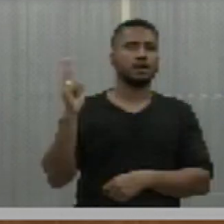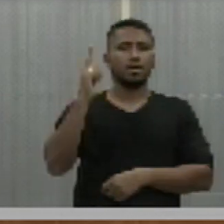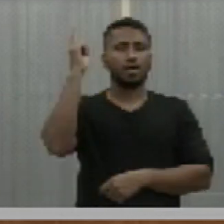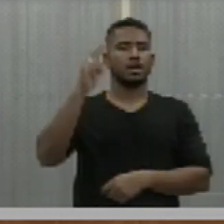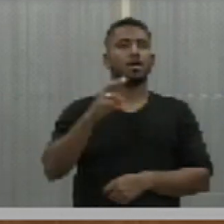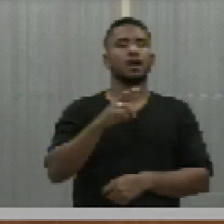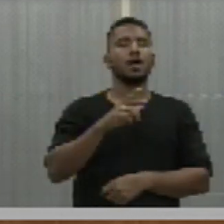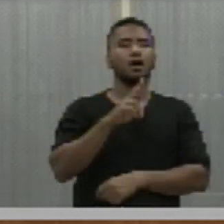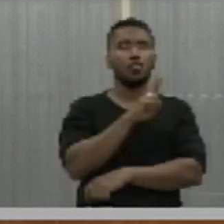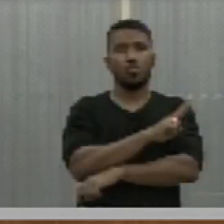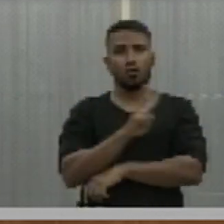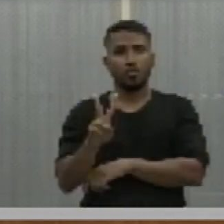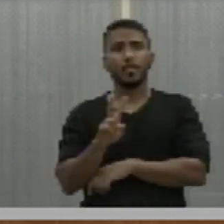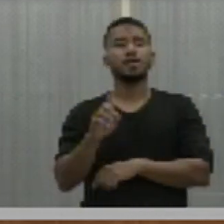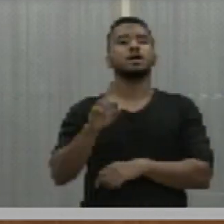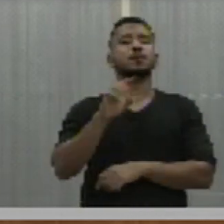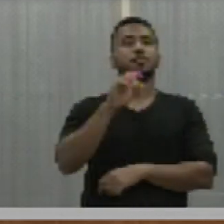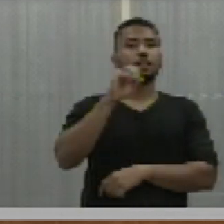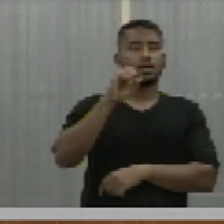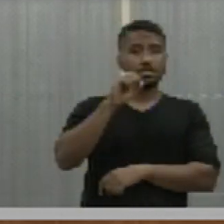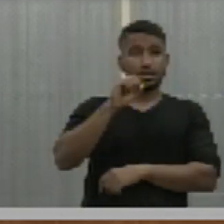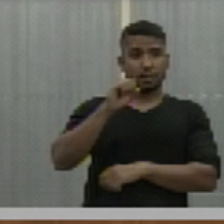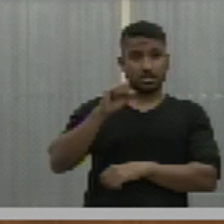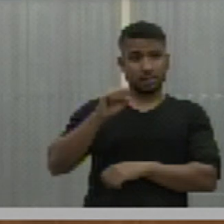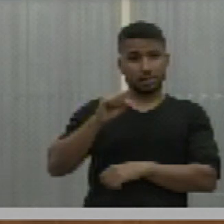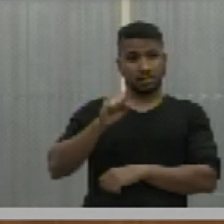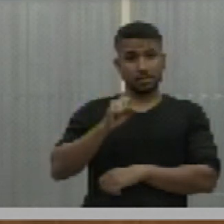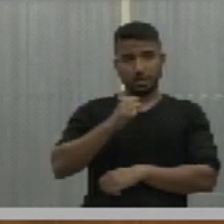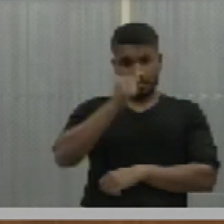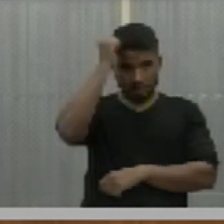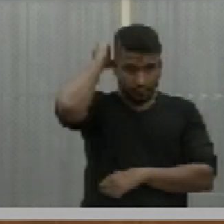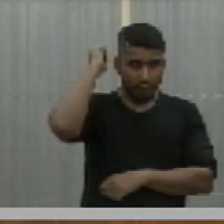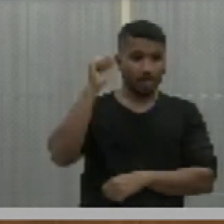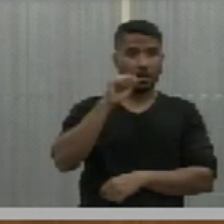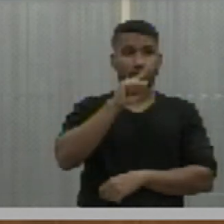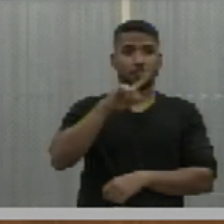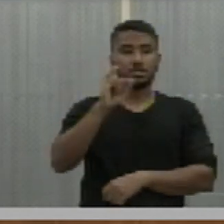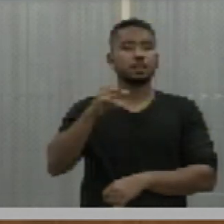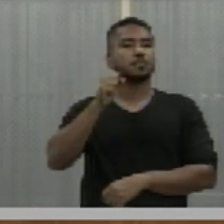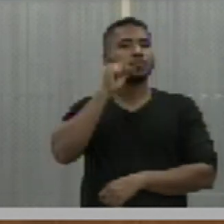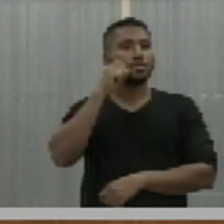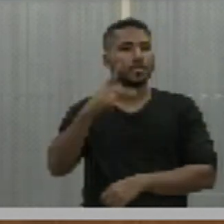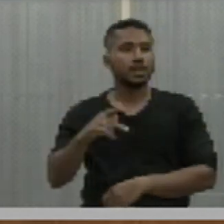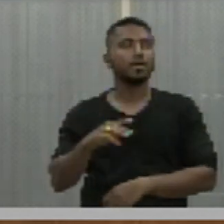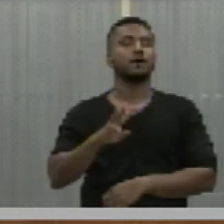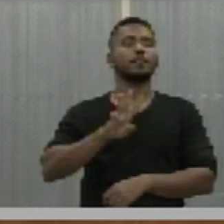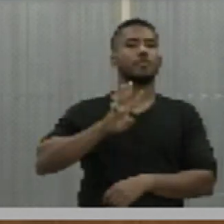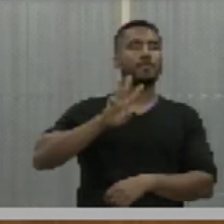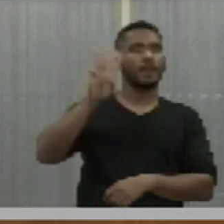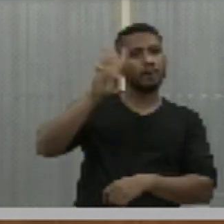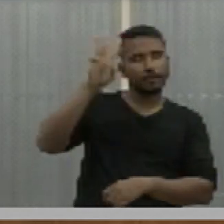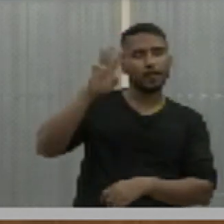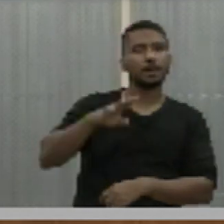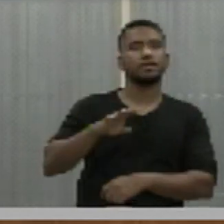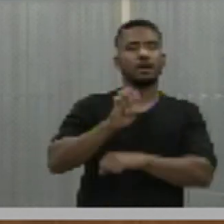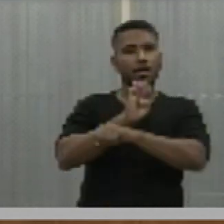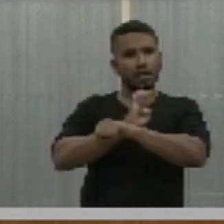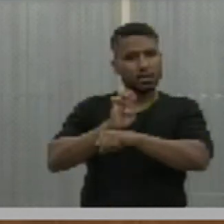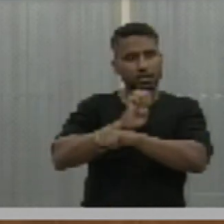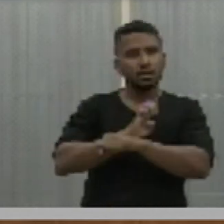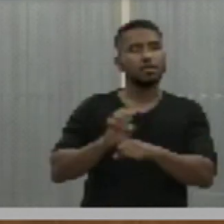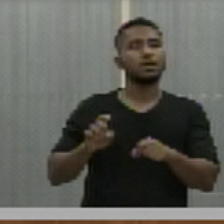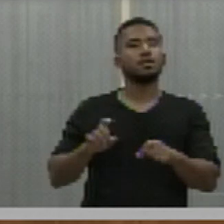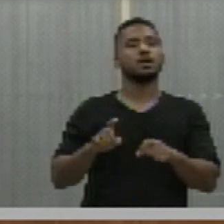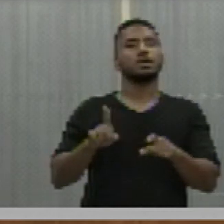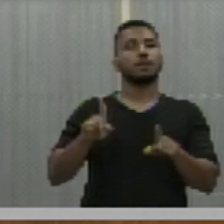Vieira, Severo Eulalho, Wilson Brandão, Simone Pereira, Ziza Carvalho, Zézuel Isaías, Varton Lacerda, Elisângela Moura e